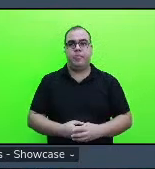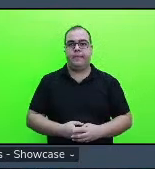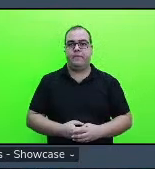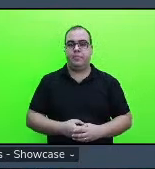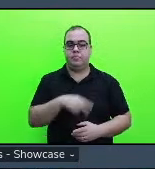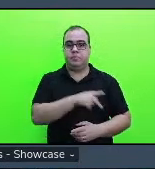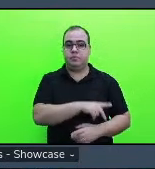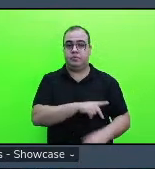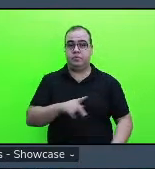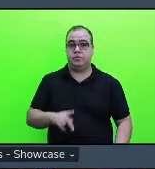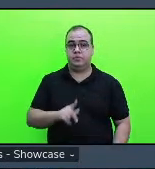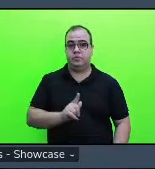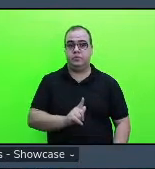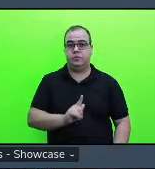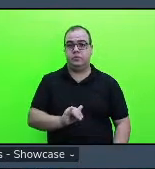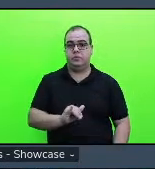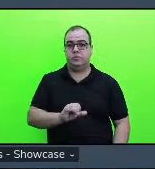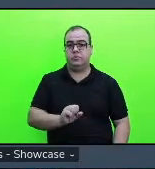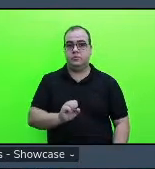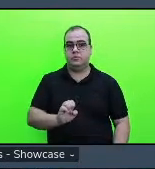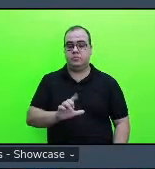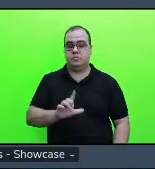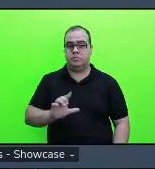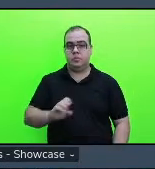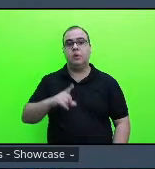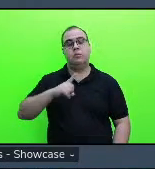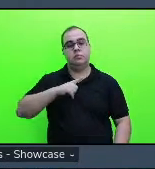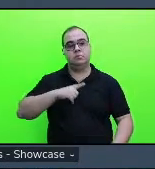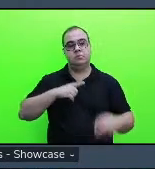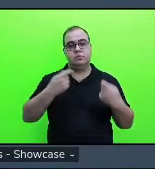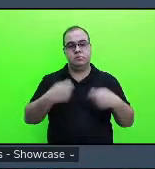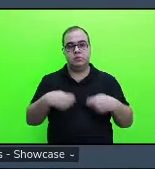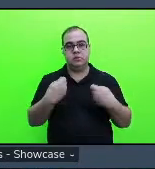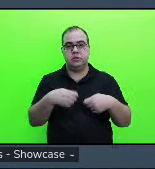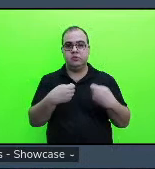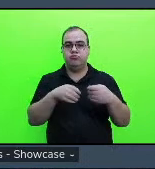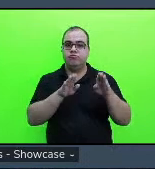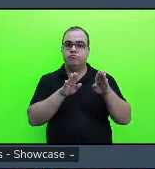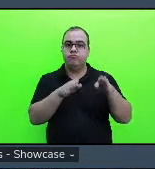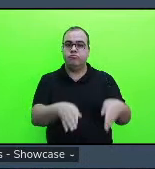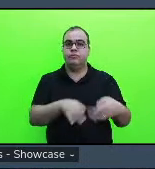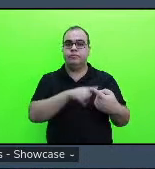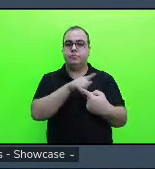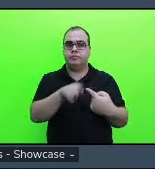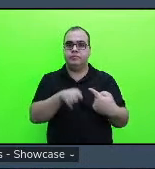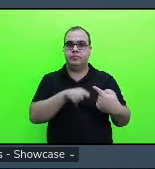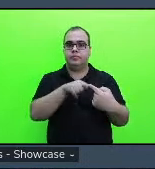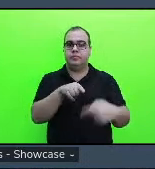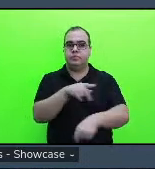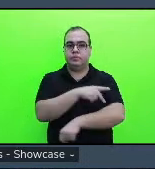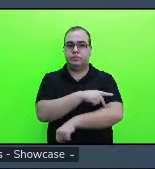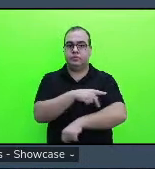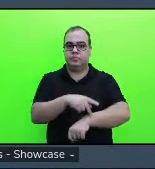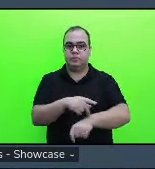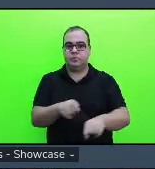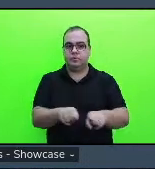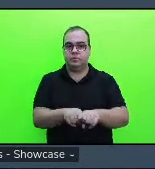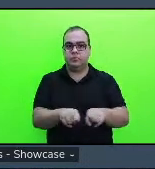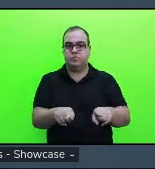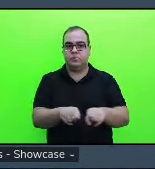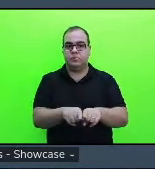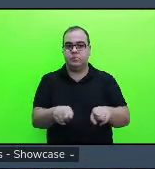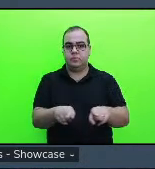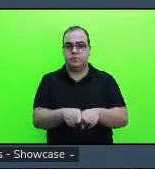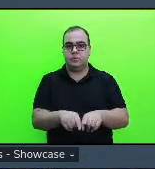que existe tem uma necessidade de ter uma uma intencionalidade pedagógica assim né e lembrando que a